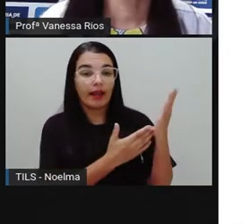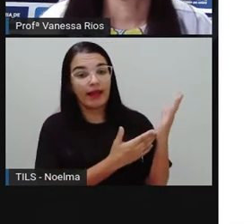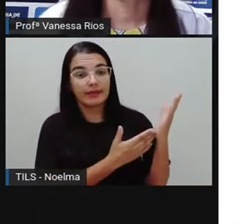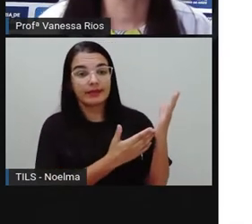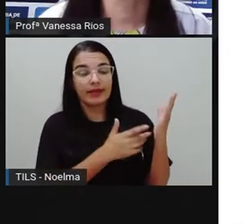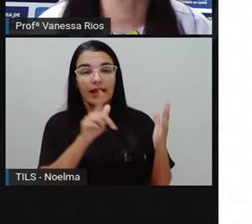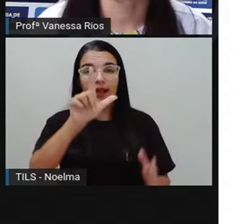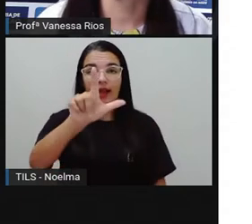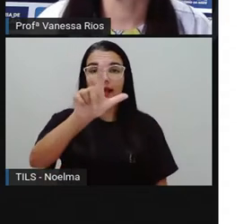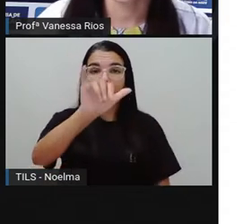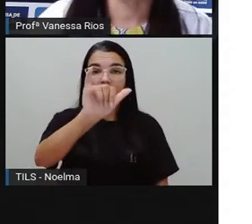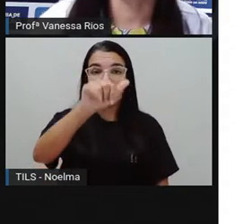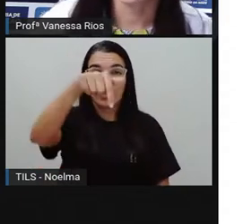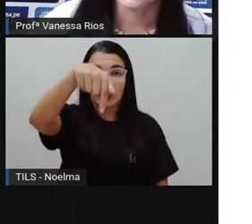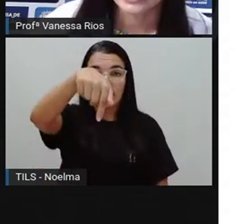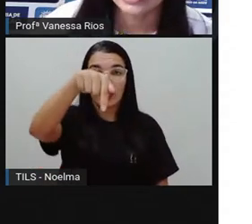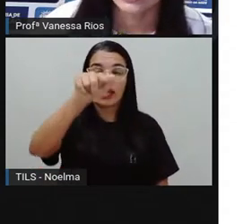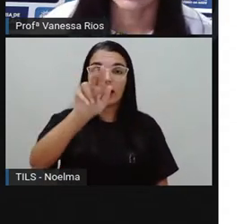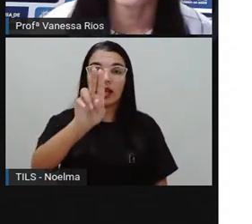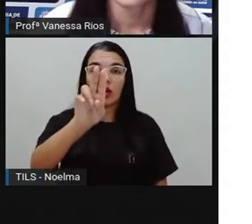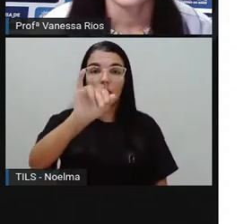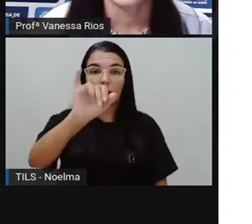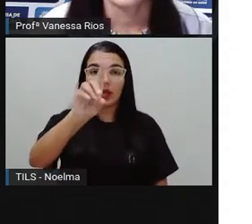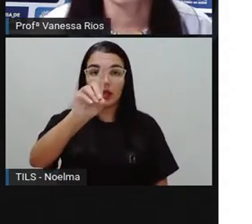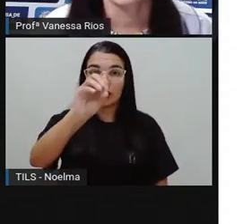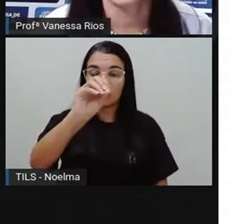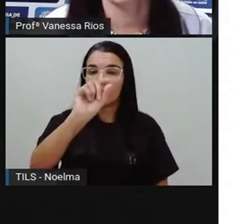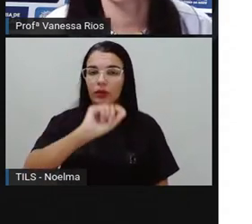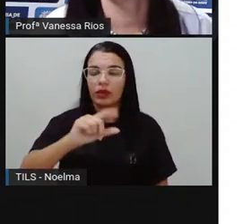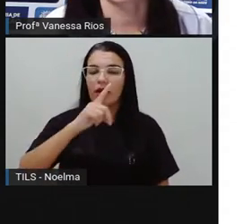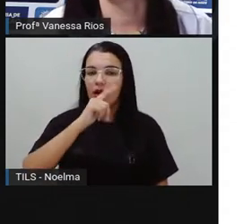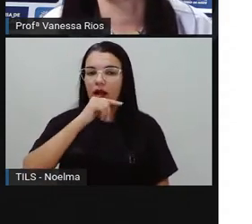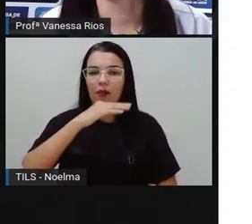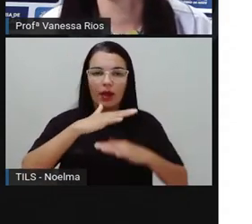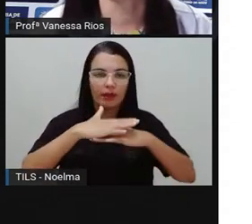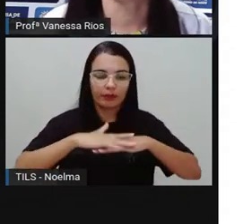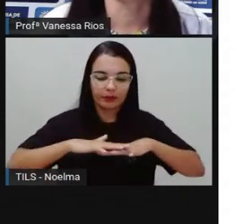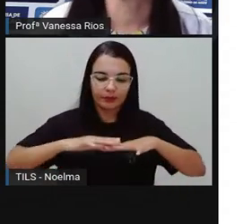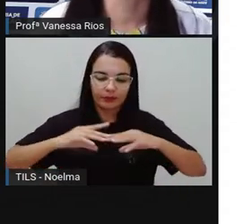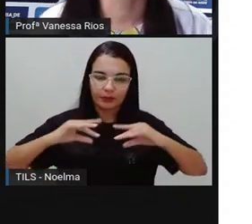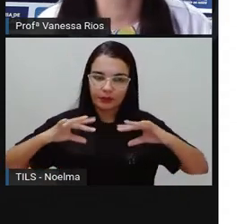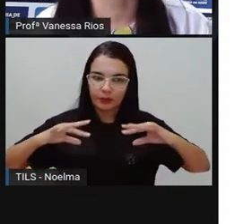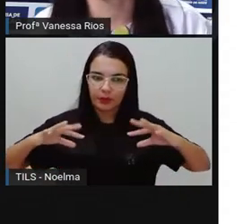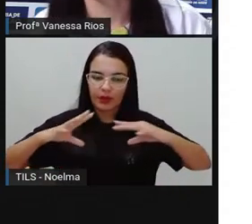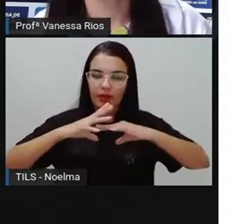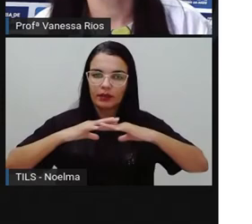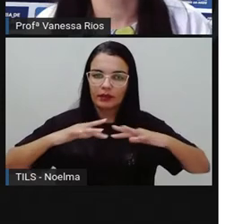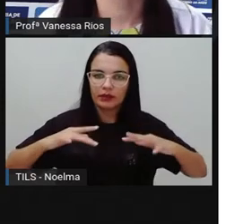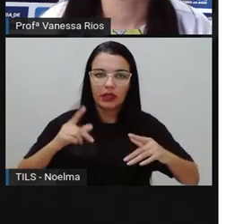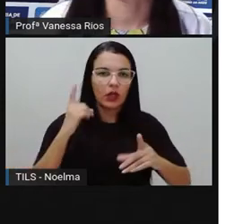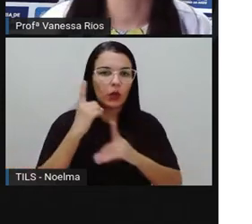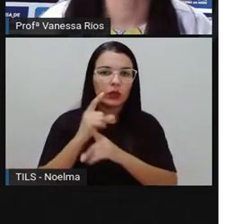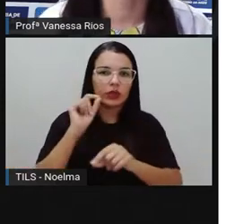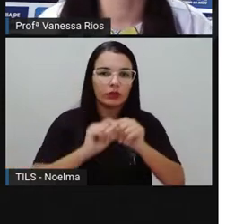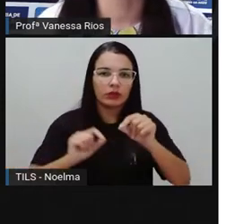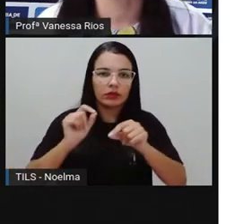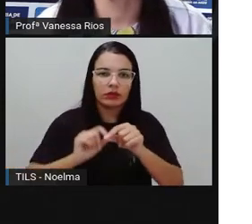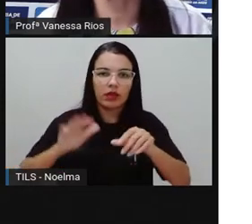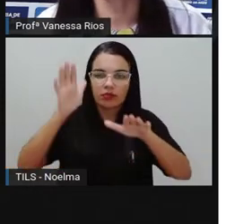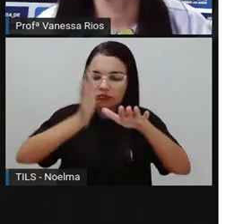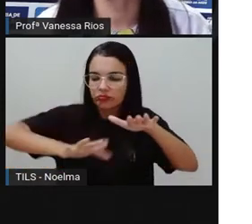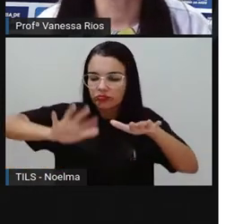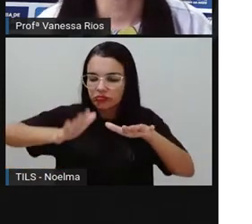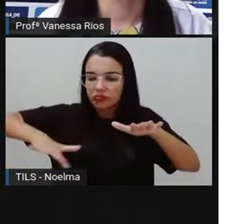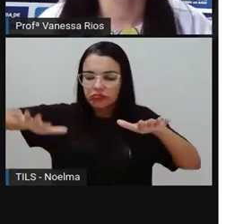Quando a água está no estado líquido, a água é encontrada aí nos rios, nos lagos, nos mares, nos